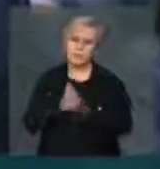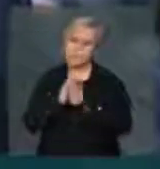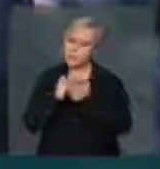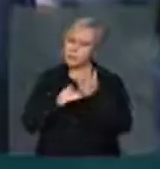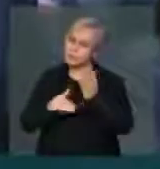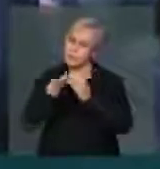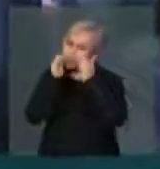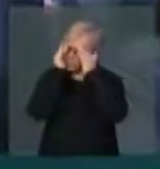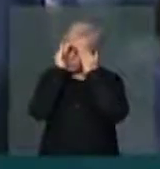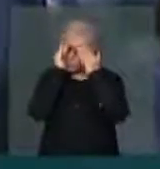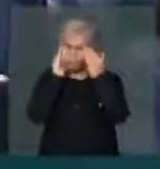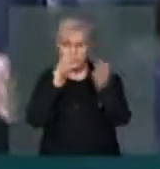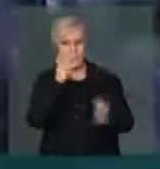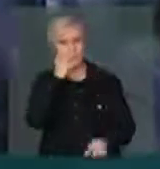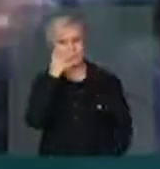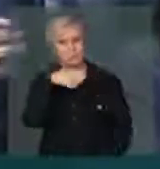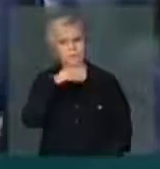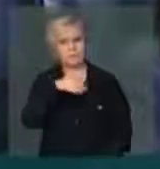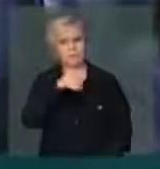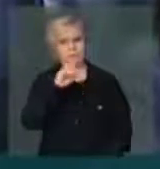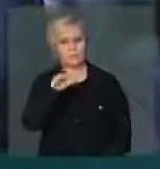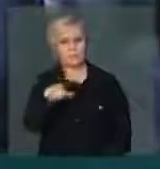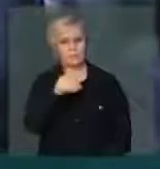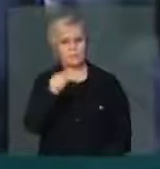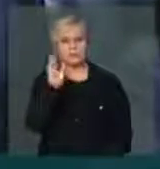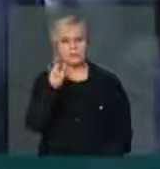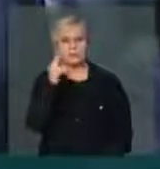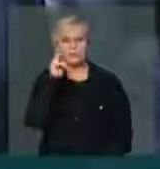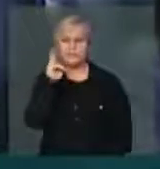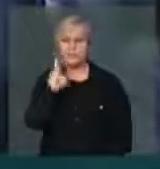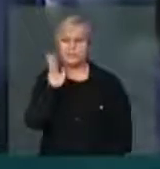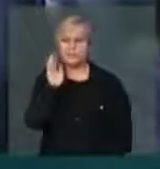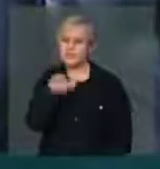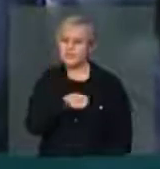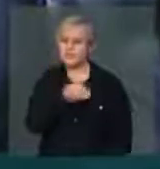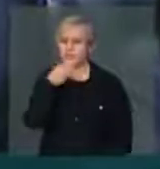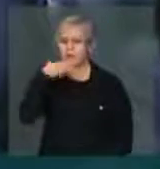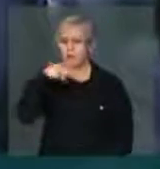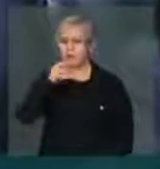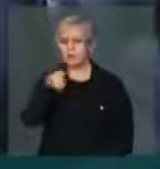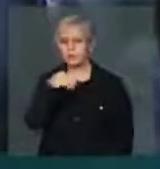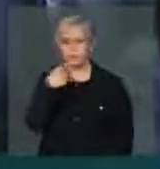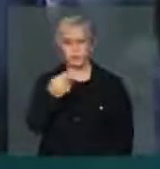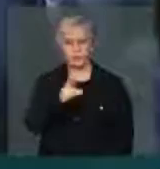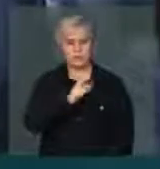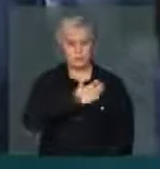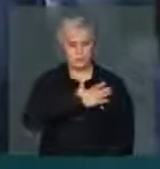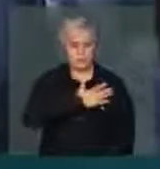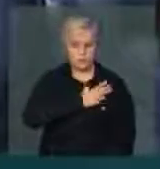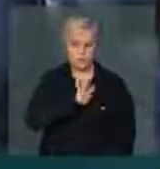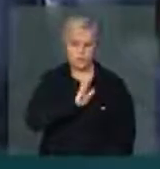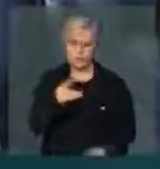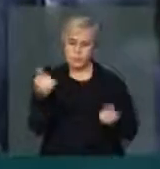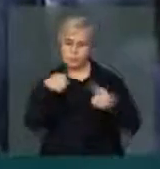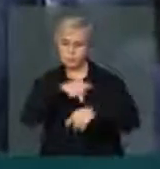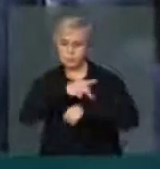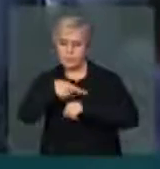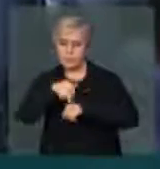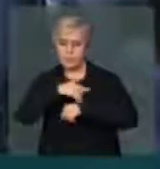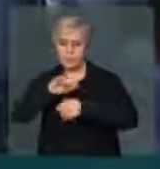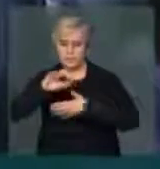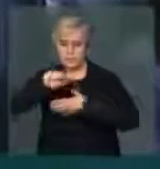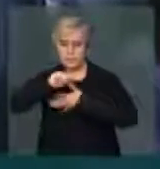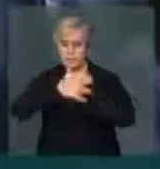deputado Mendonça Filho, já cansei de ver moção aqui de repúdio a governos de países da América do Sul para fazer a